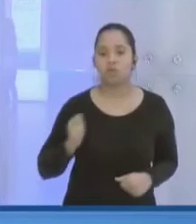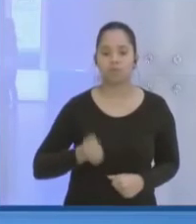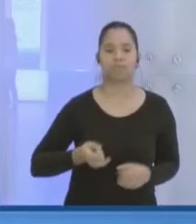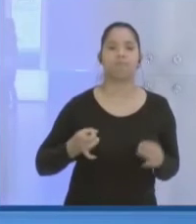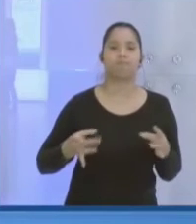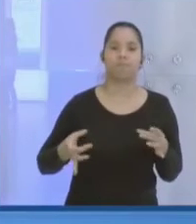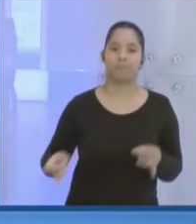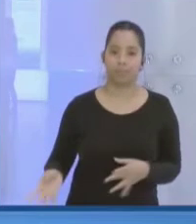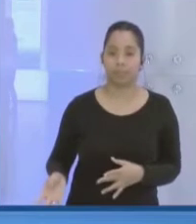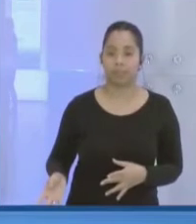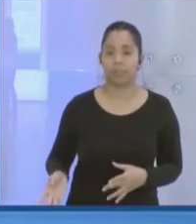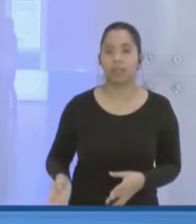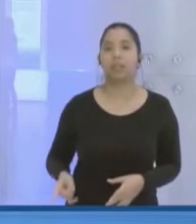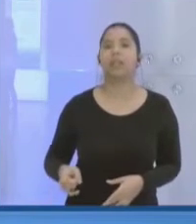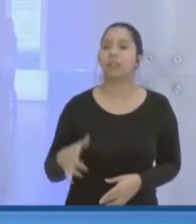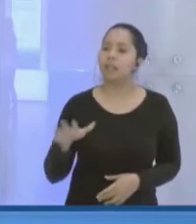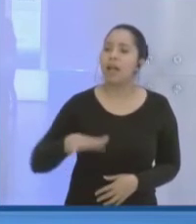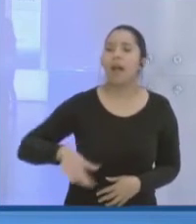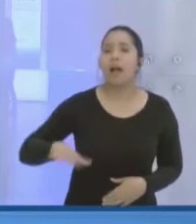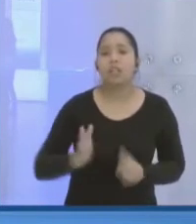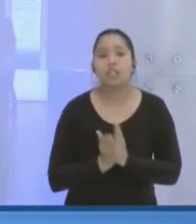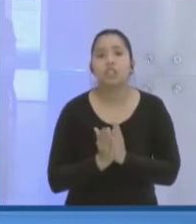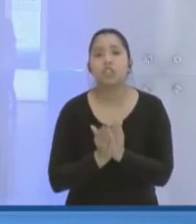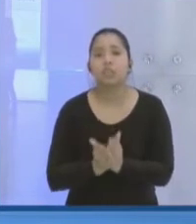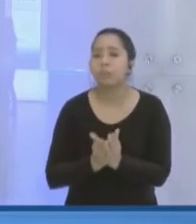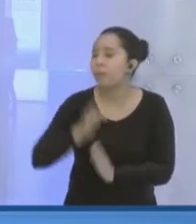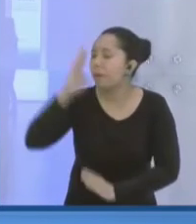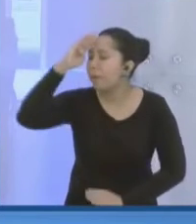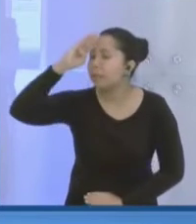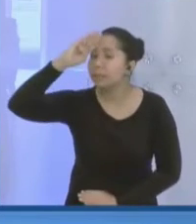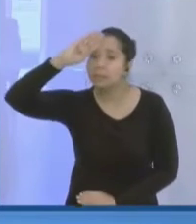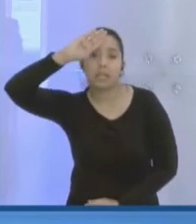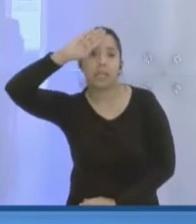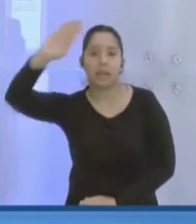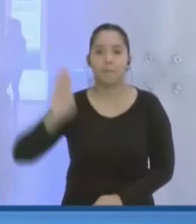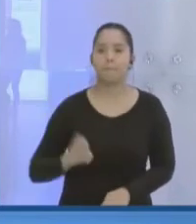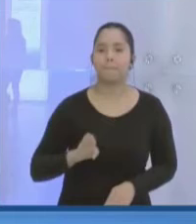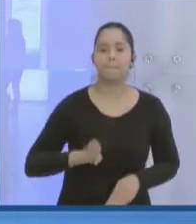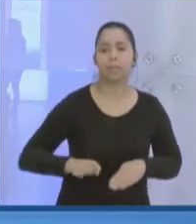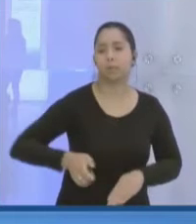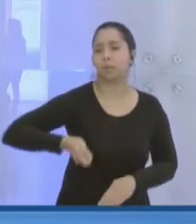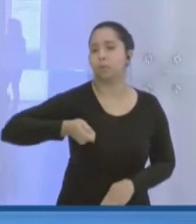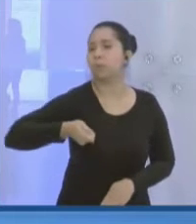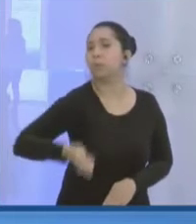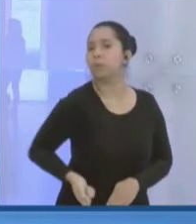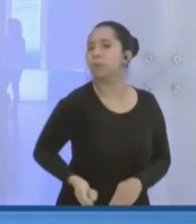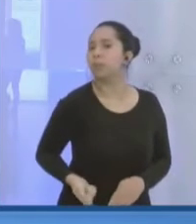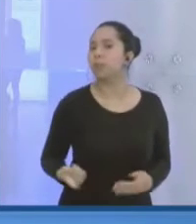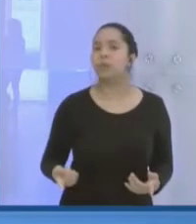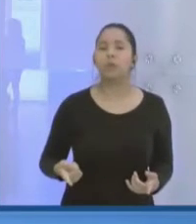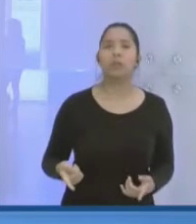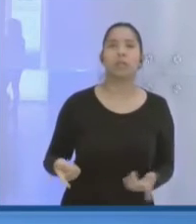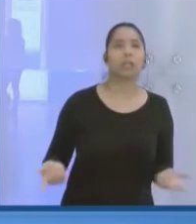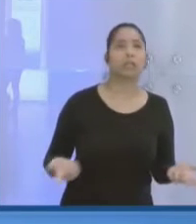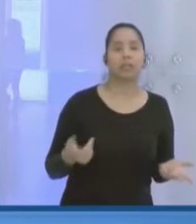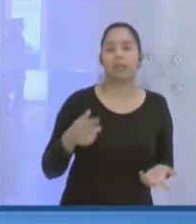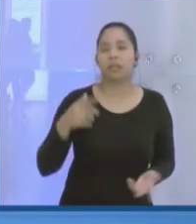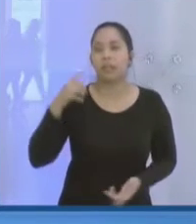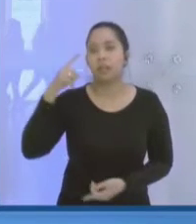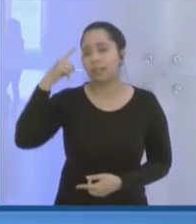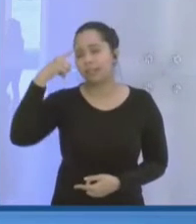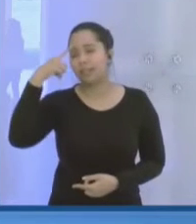No setor portuário em especial, passos firmes estão sendo dados. Então aquela lógica, aquela ideia